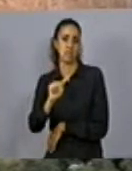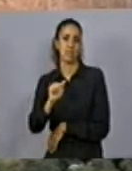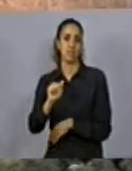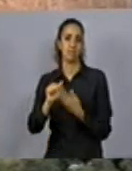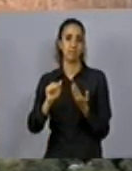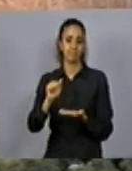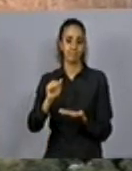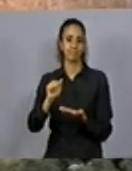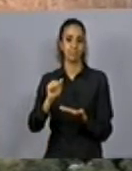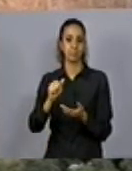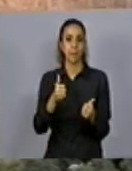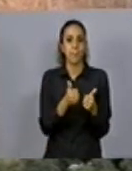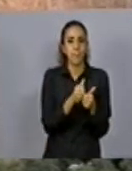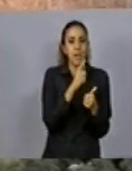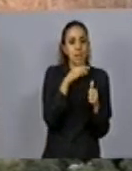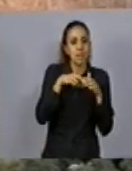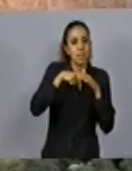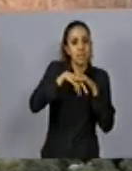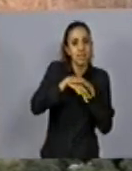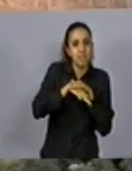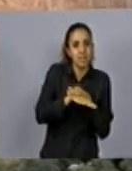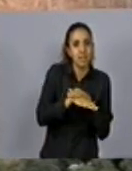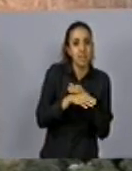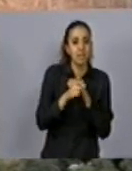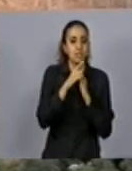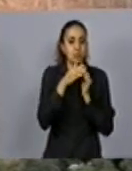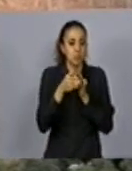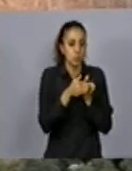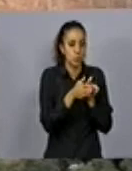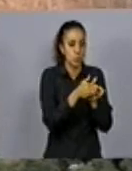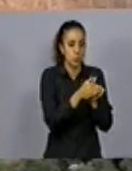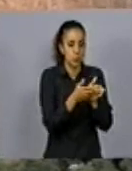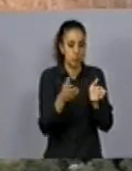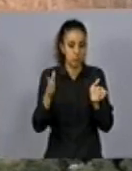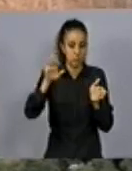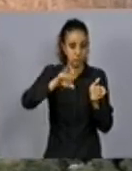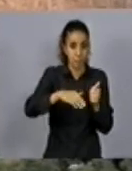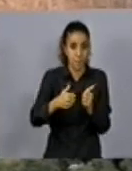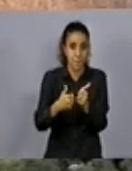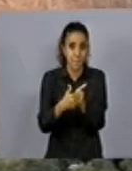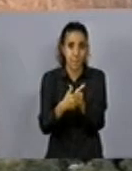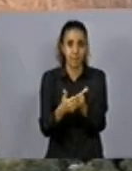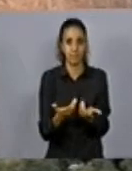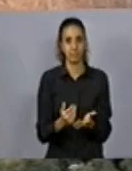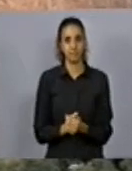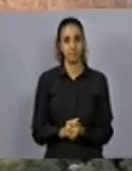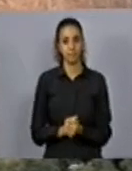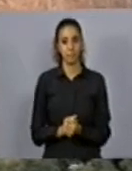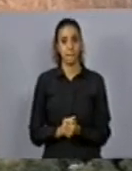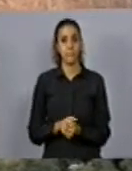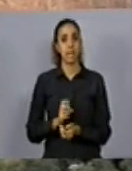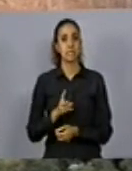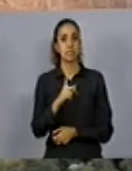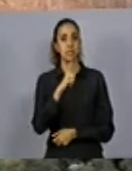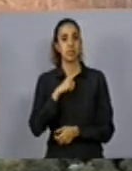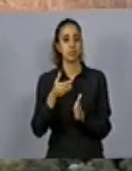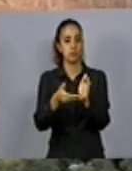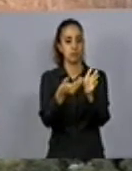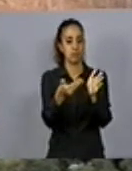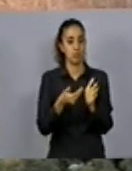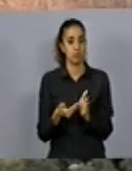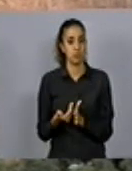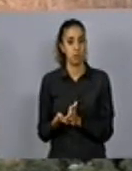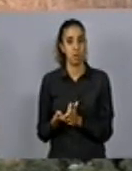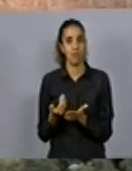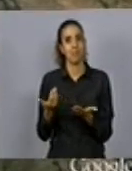As áreas de nascente, as áreas de curso d'água, outros remanescentes florestais, e toda vez que você tem essa supressão, você tem